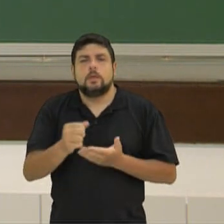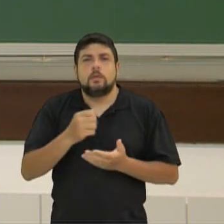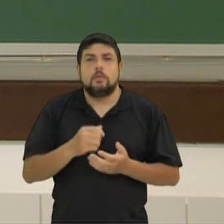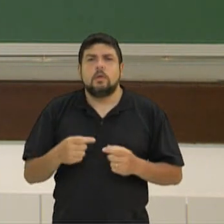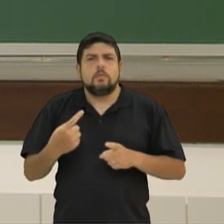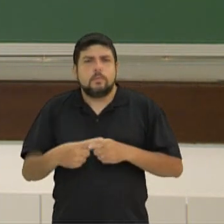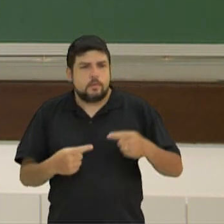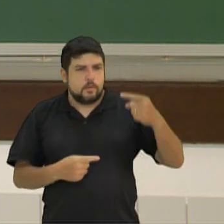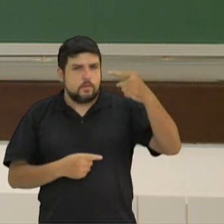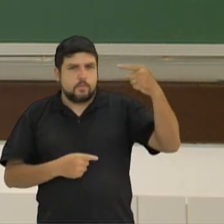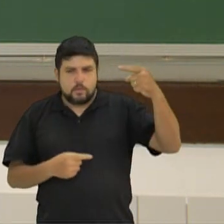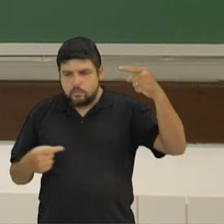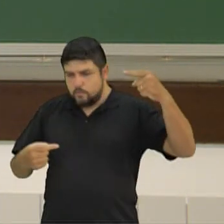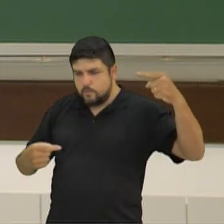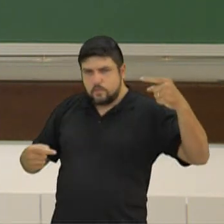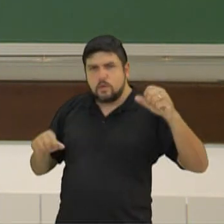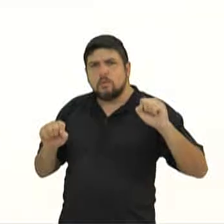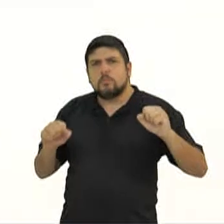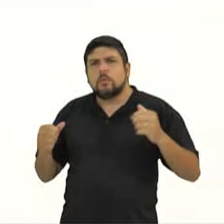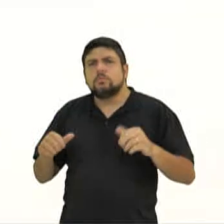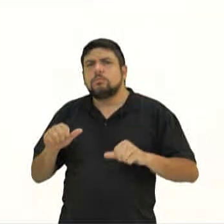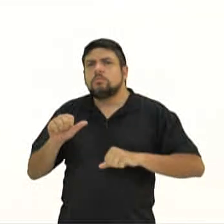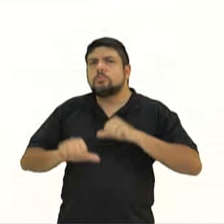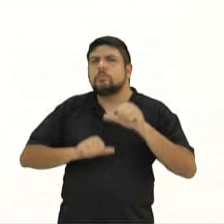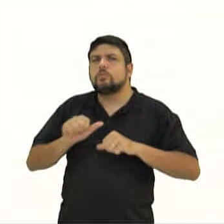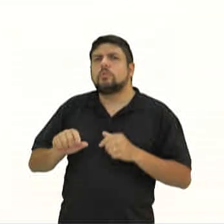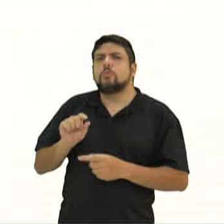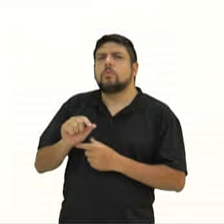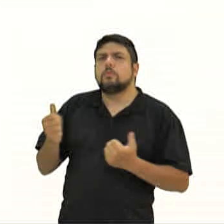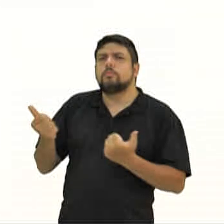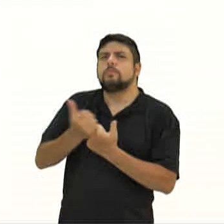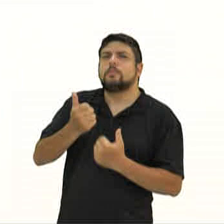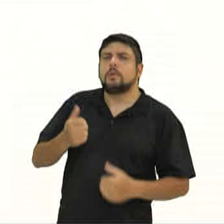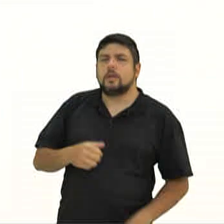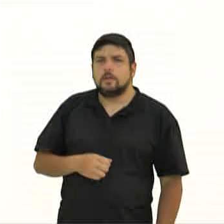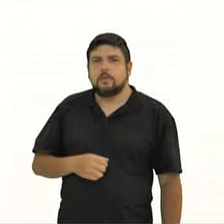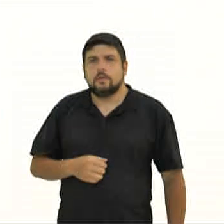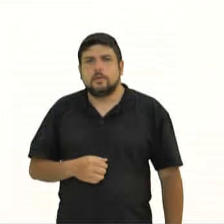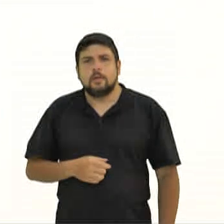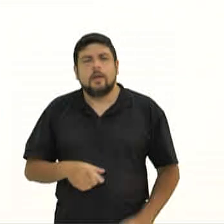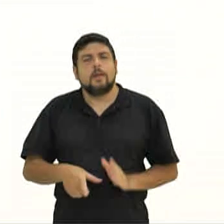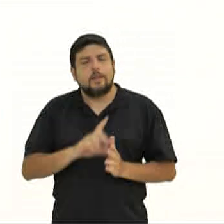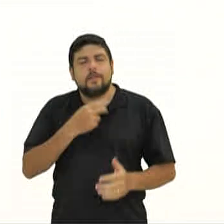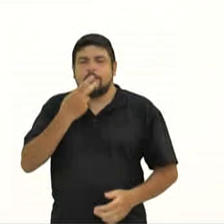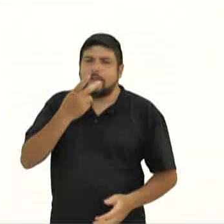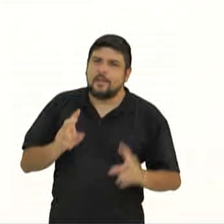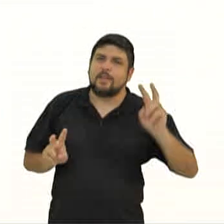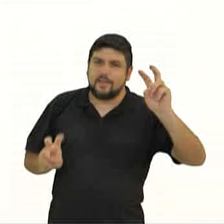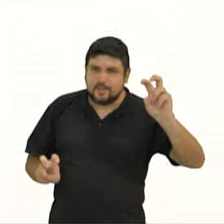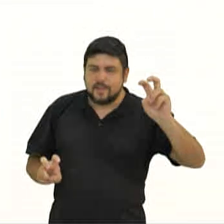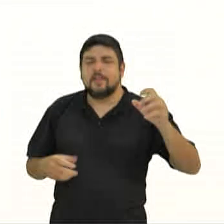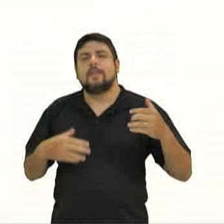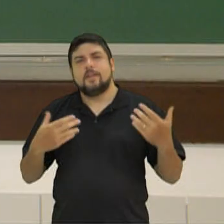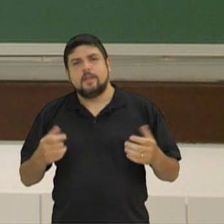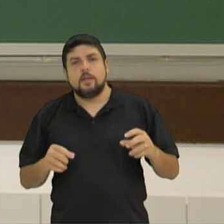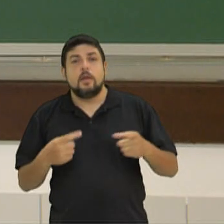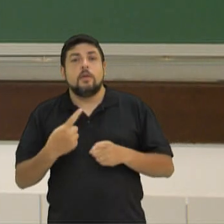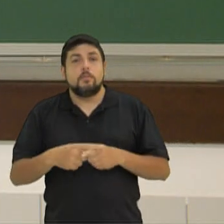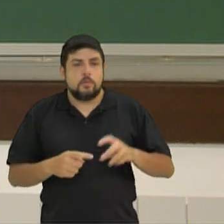travessões podem ser substituídos? A professora respondeu, né? Pelas aspas, por quê? Ele está